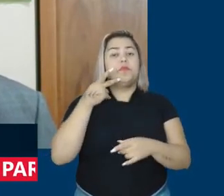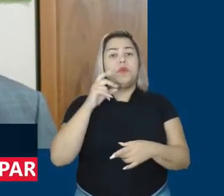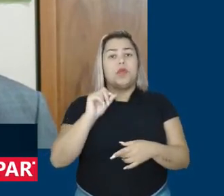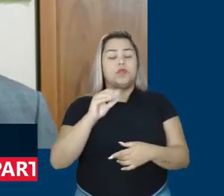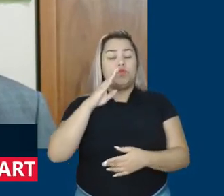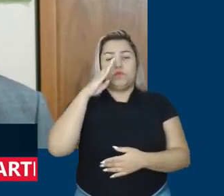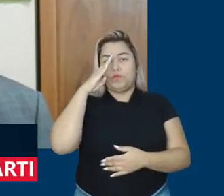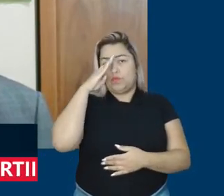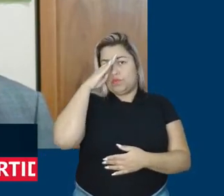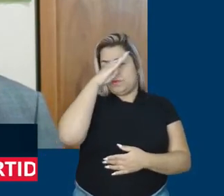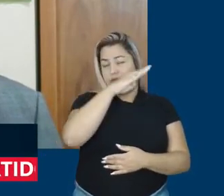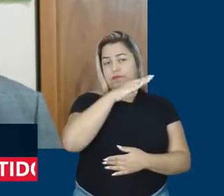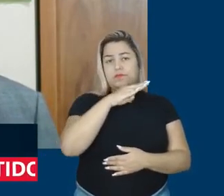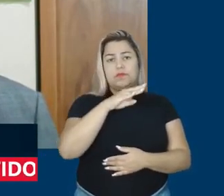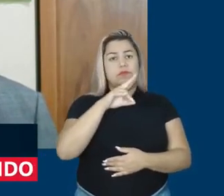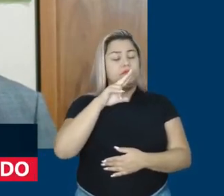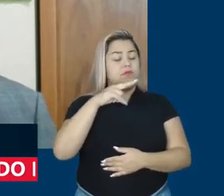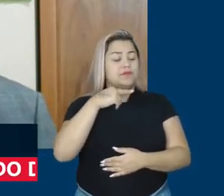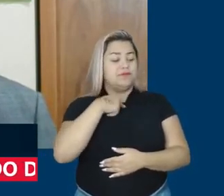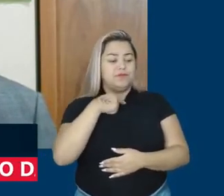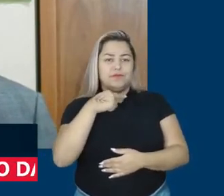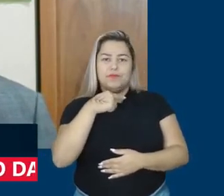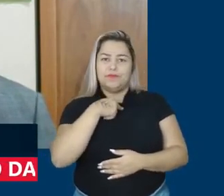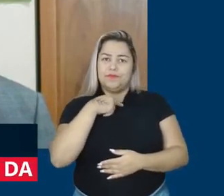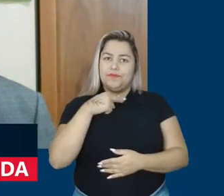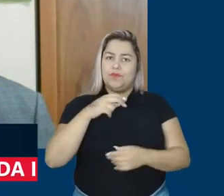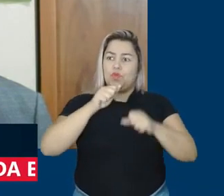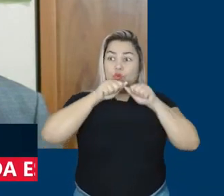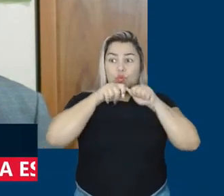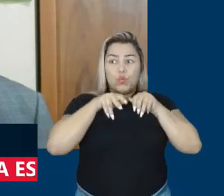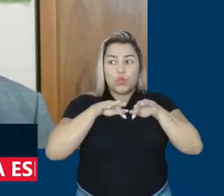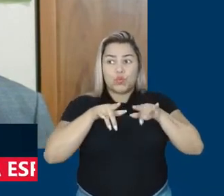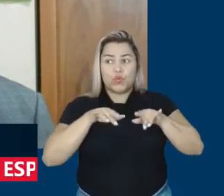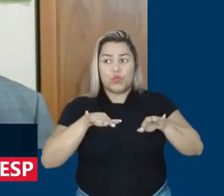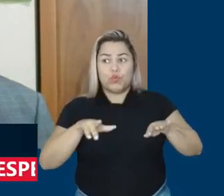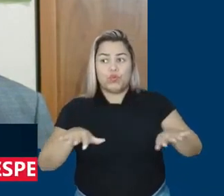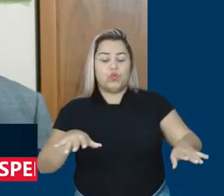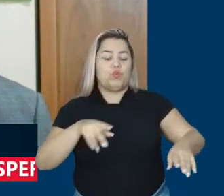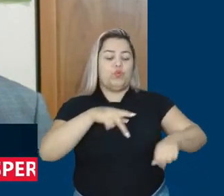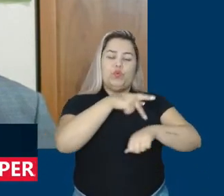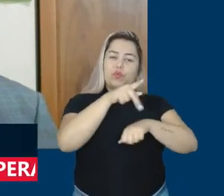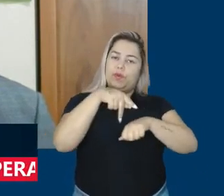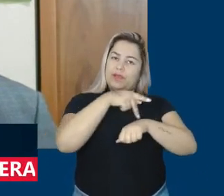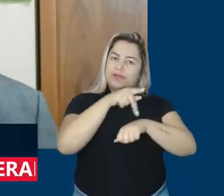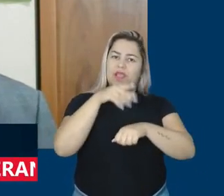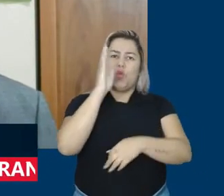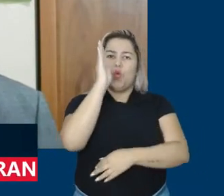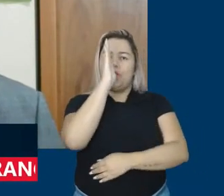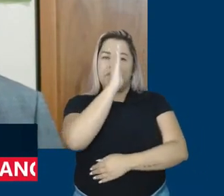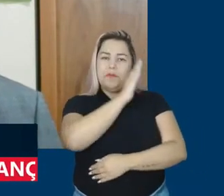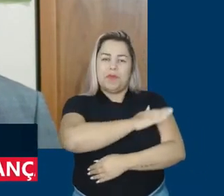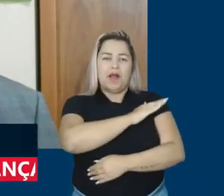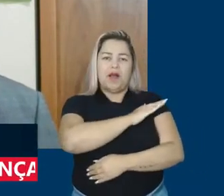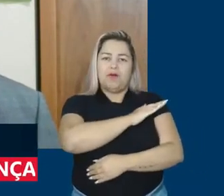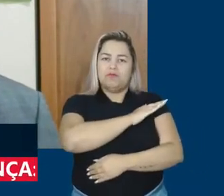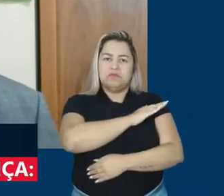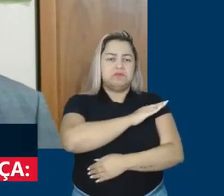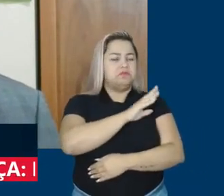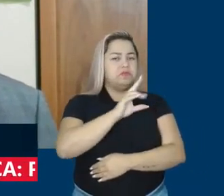bolsonarismo não possa continuar proliferando no país porque isso é um mal, um mal